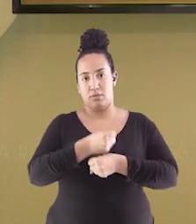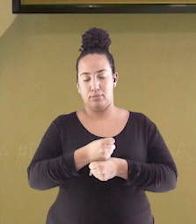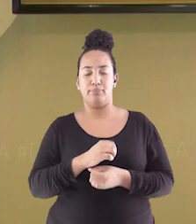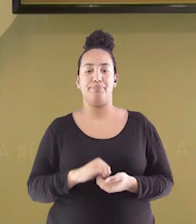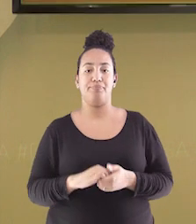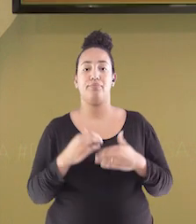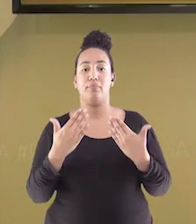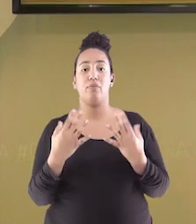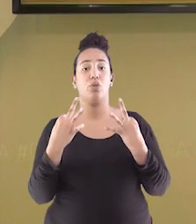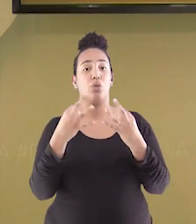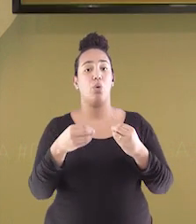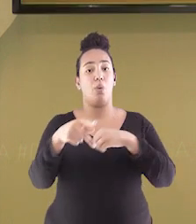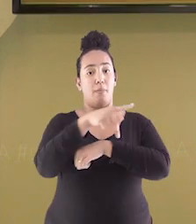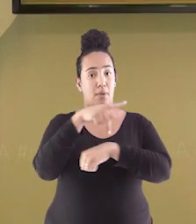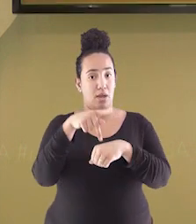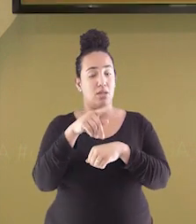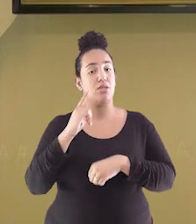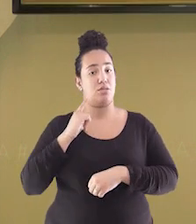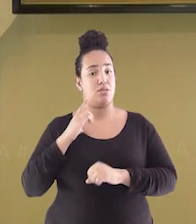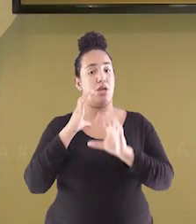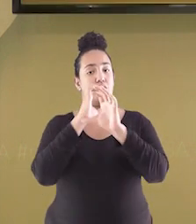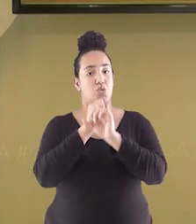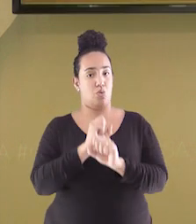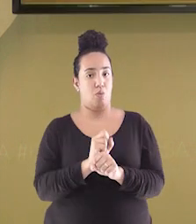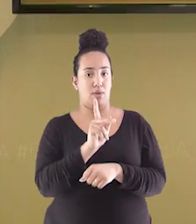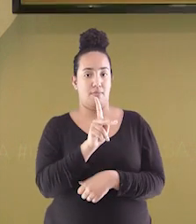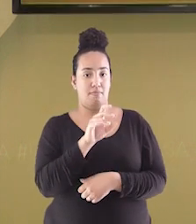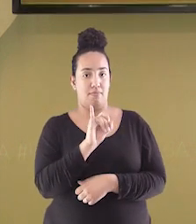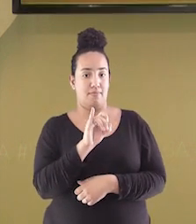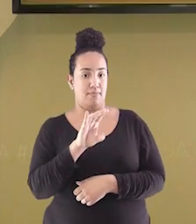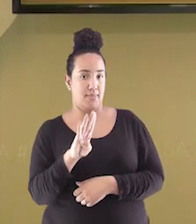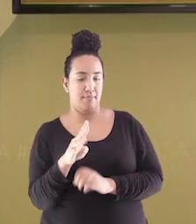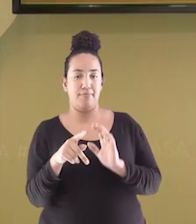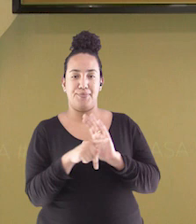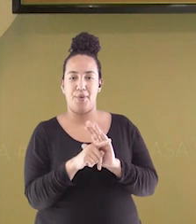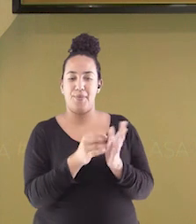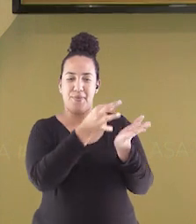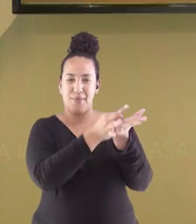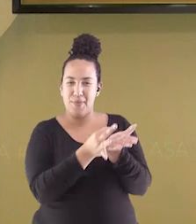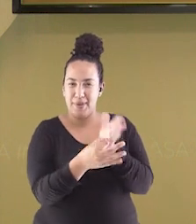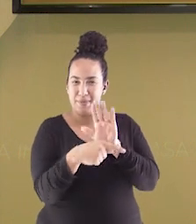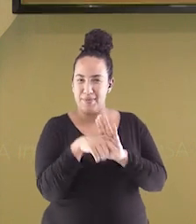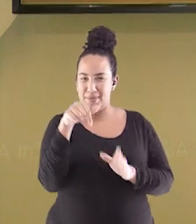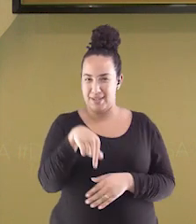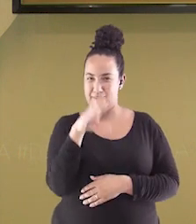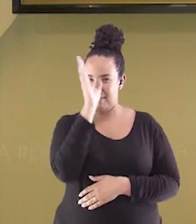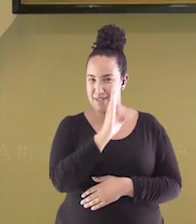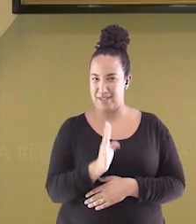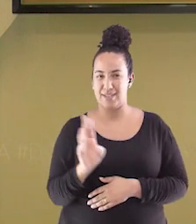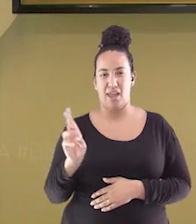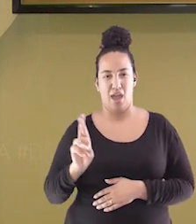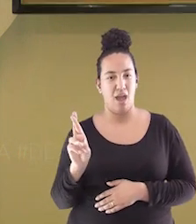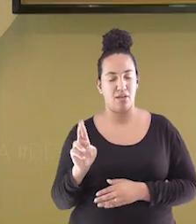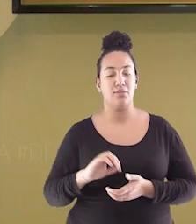Todos os países calculam o seu PIB nas suas respectivas moedas, que no nosso caso é o real.